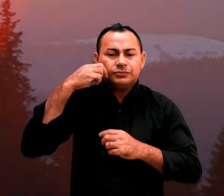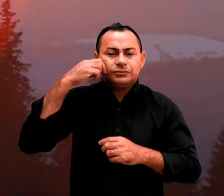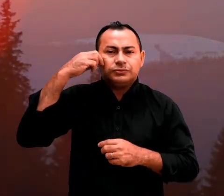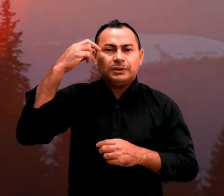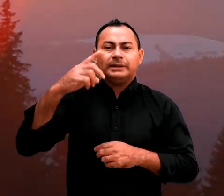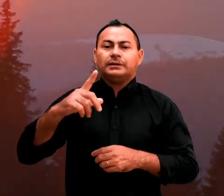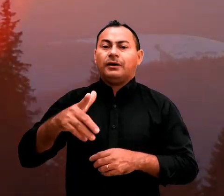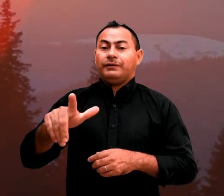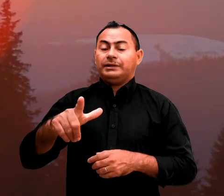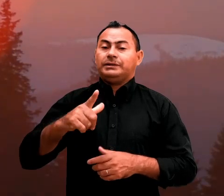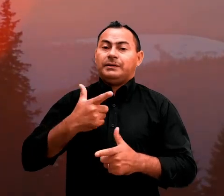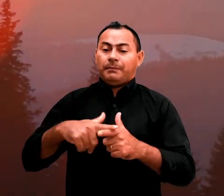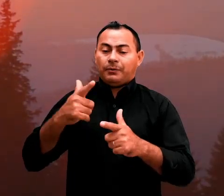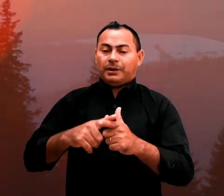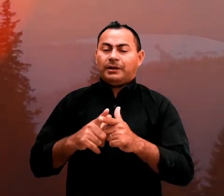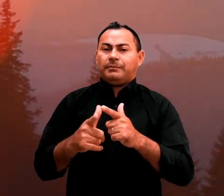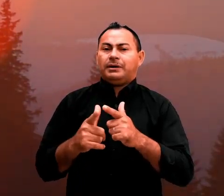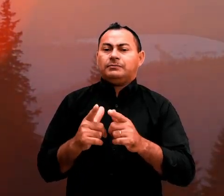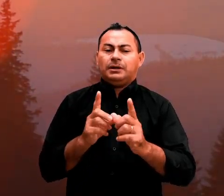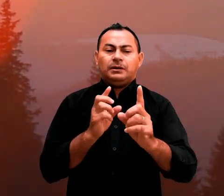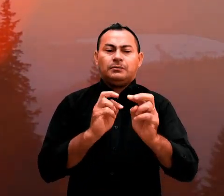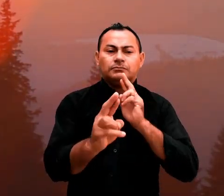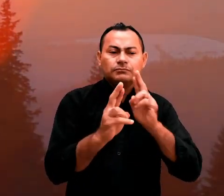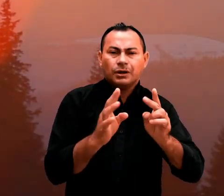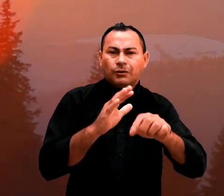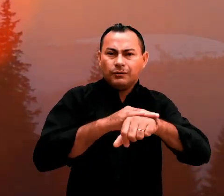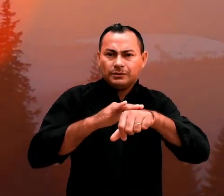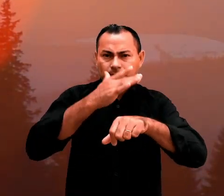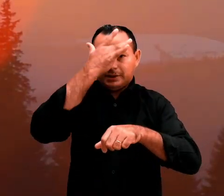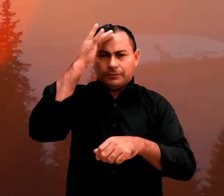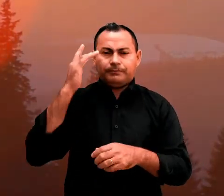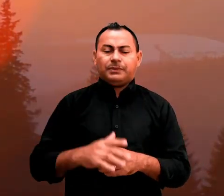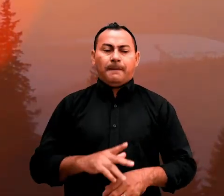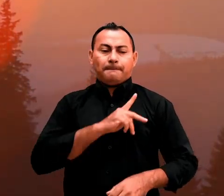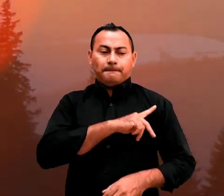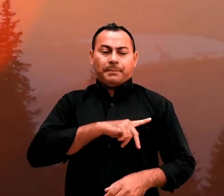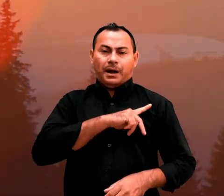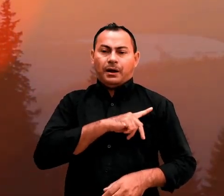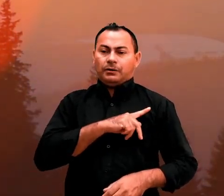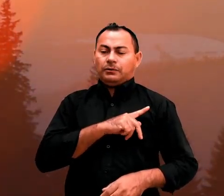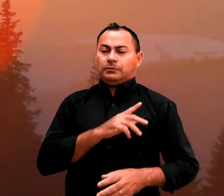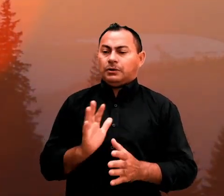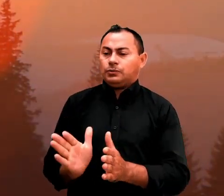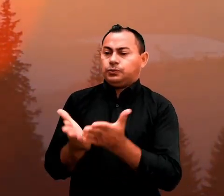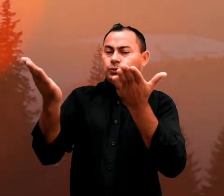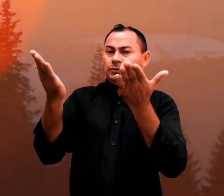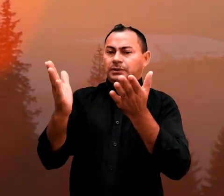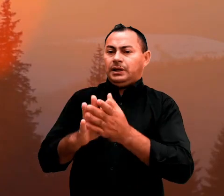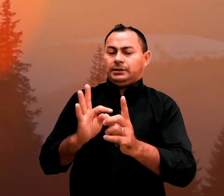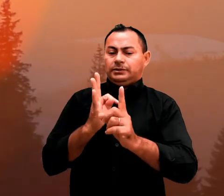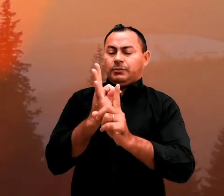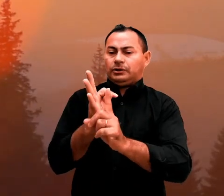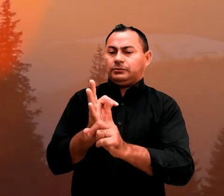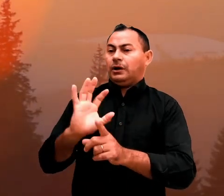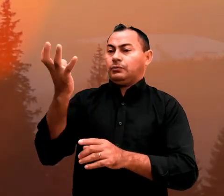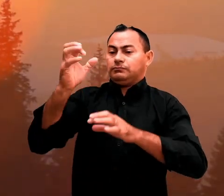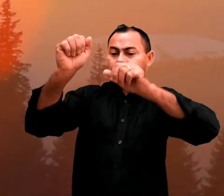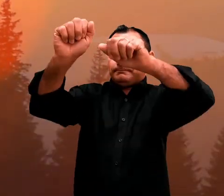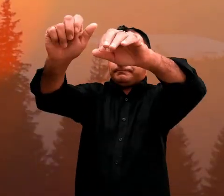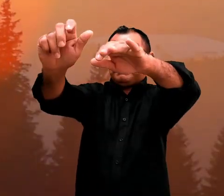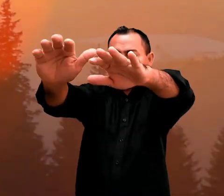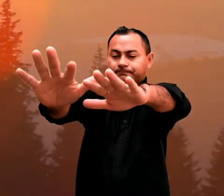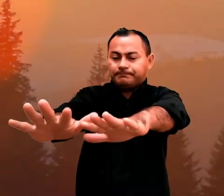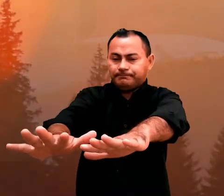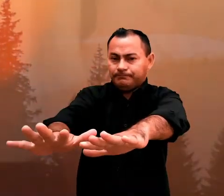enfrentasse problemas para se relacionar com as pessoas. Paulo sugere que o milagre de Timóteo aconteceu através da imposição de